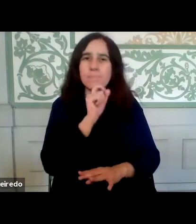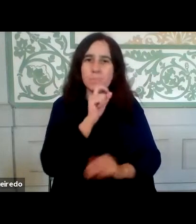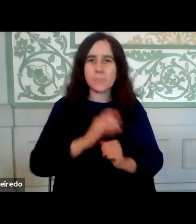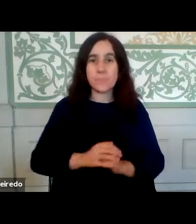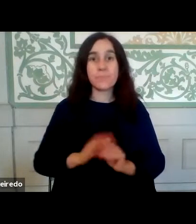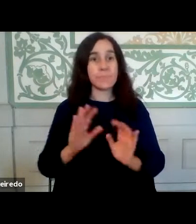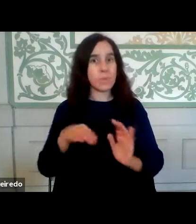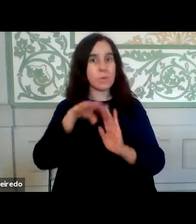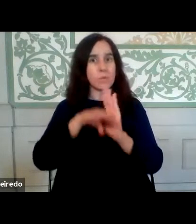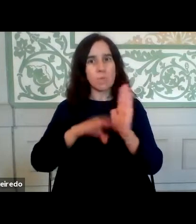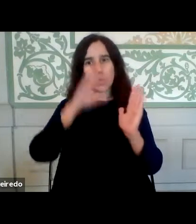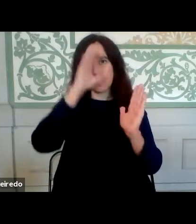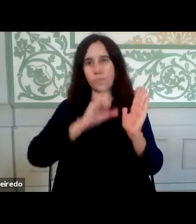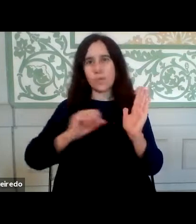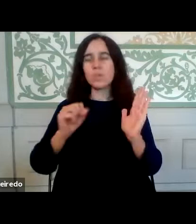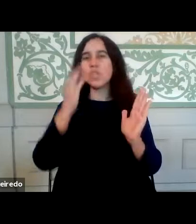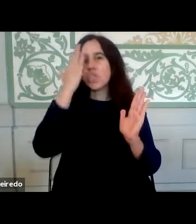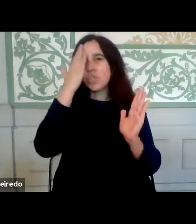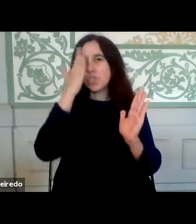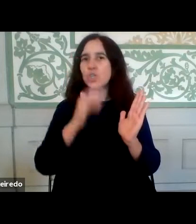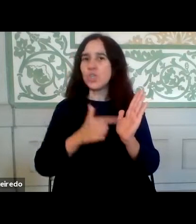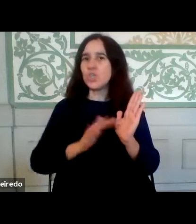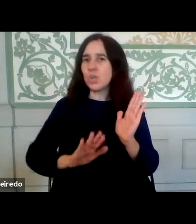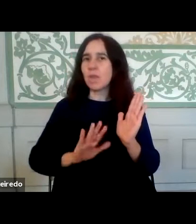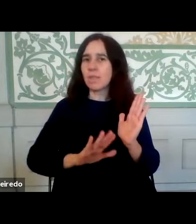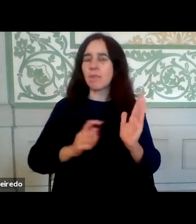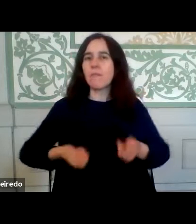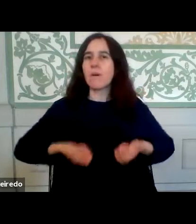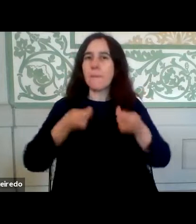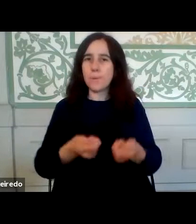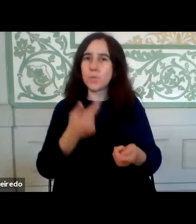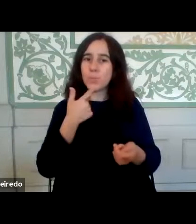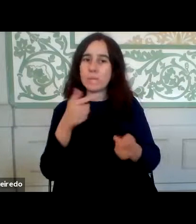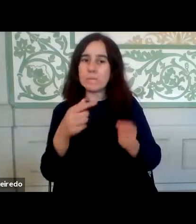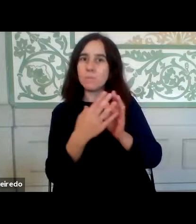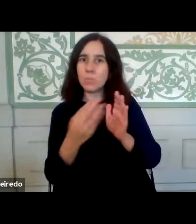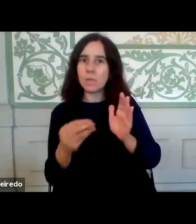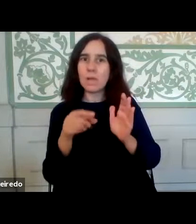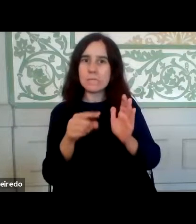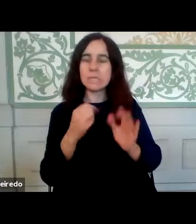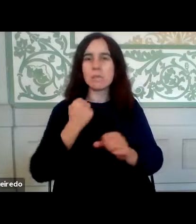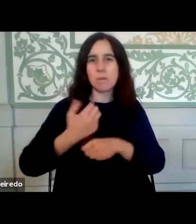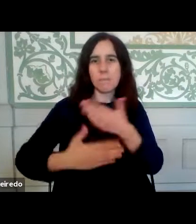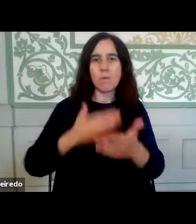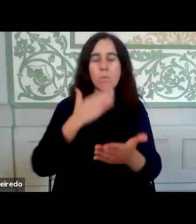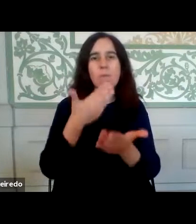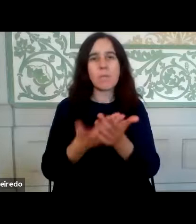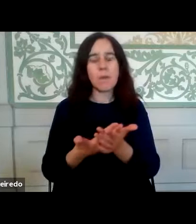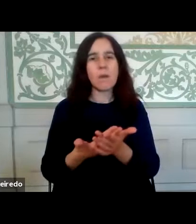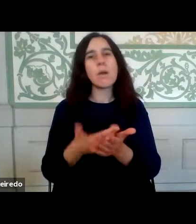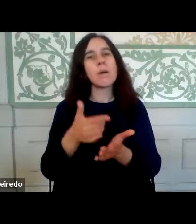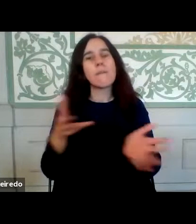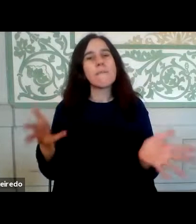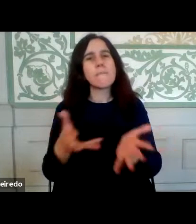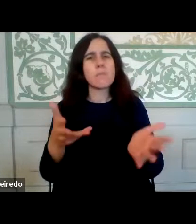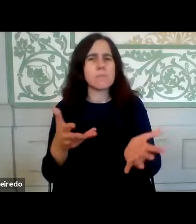programa de governo já previa uma forte aposta nesta modalidade de trabalho, como forma de promoção